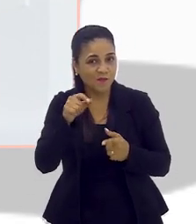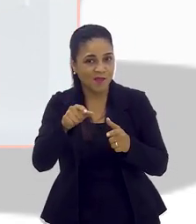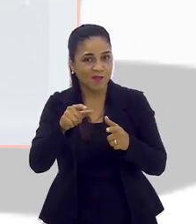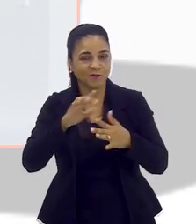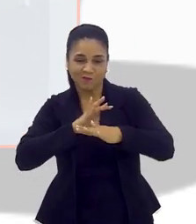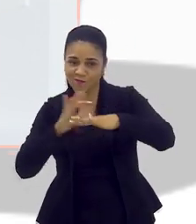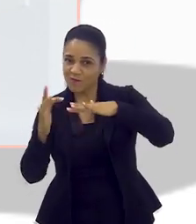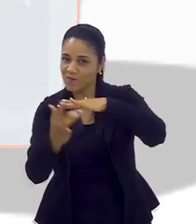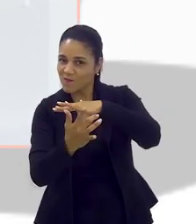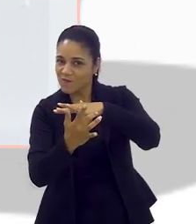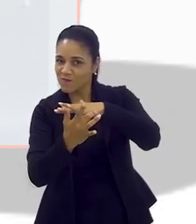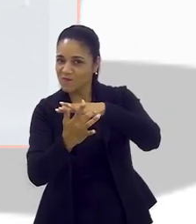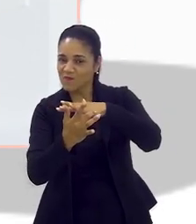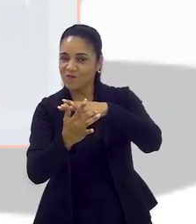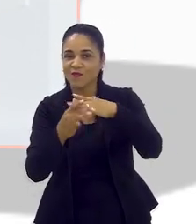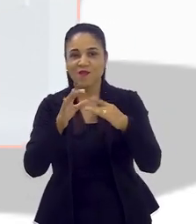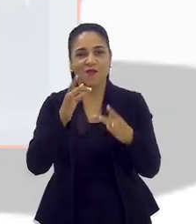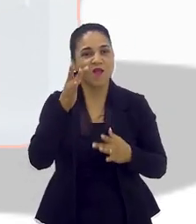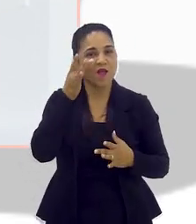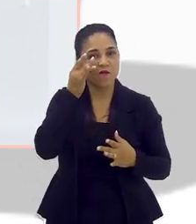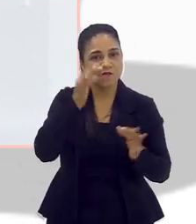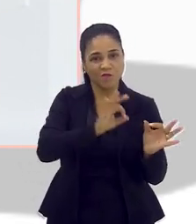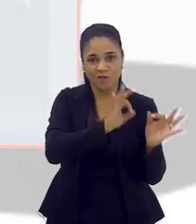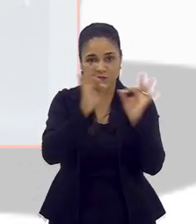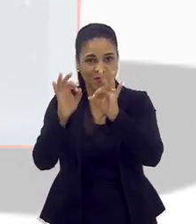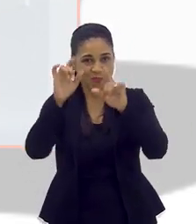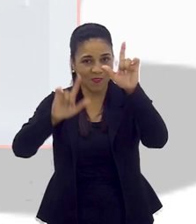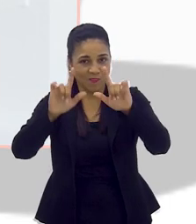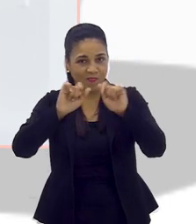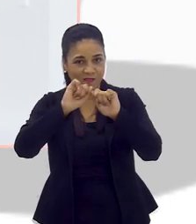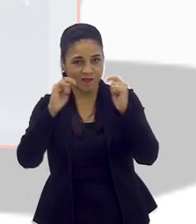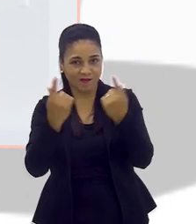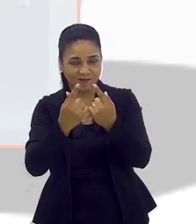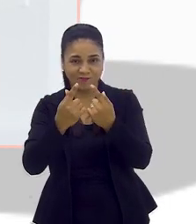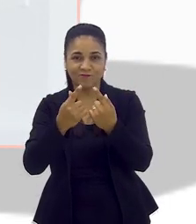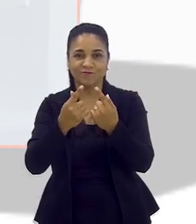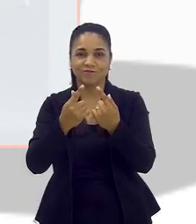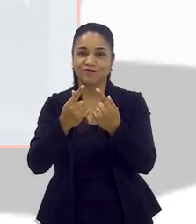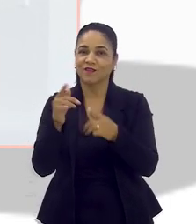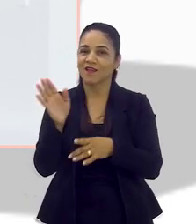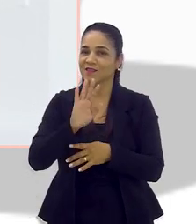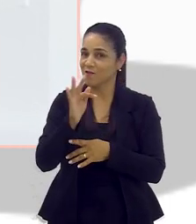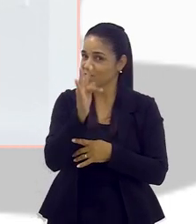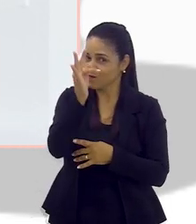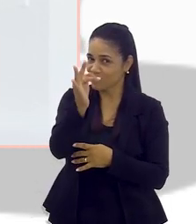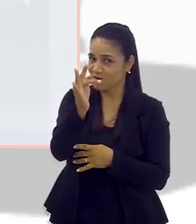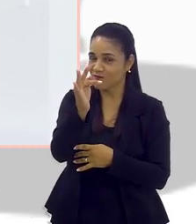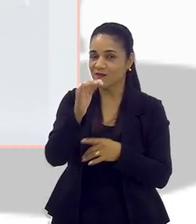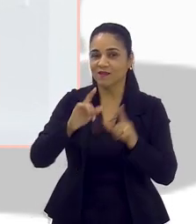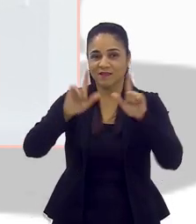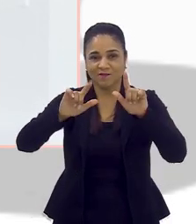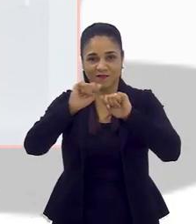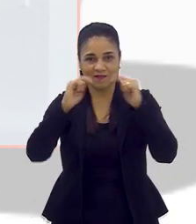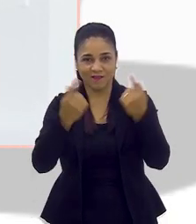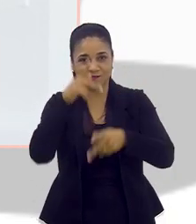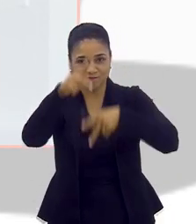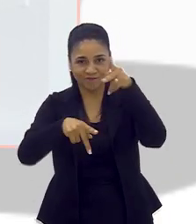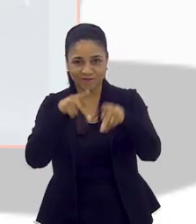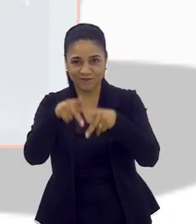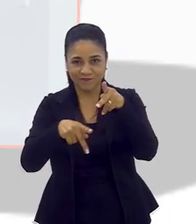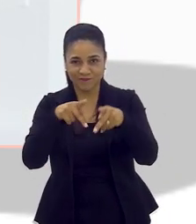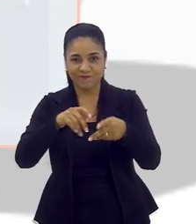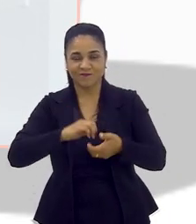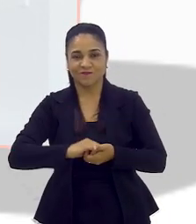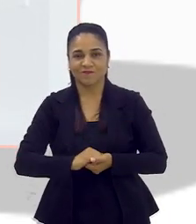ligado, então, nas nossas redes sociais também, ao vivo pela TV Alerje. A gente transmite tudo ao vivo para você. Até a próxima. TV